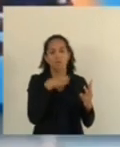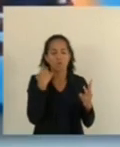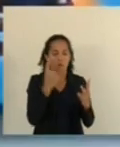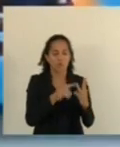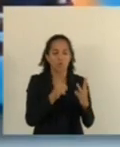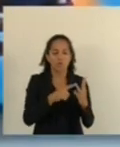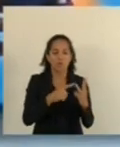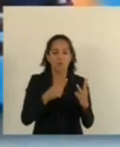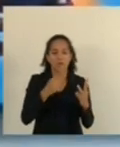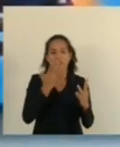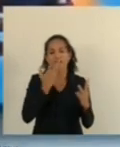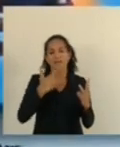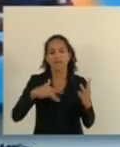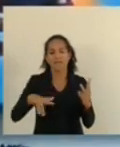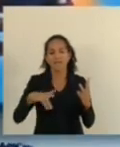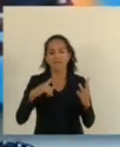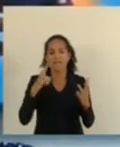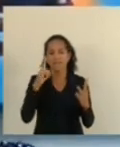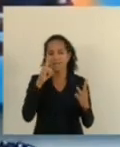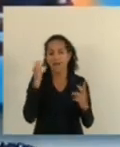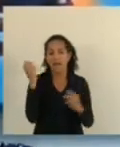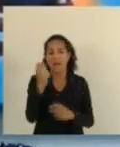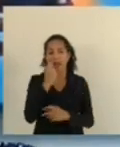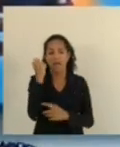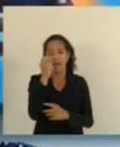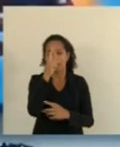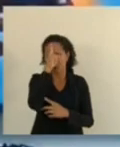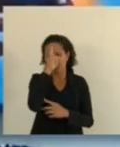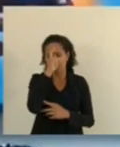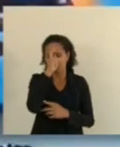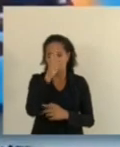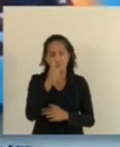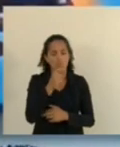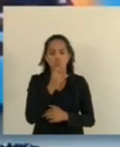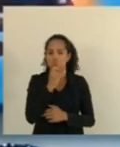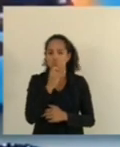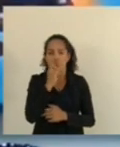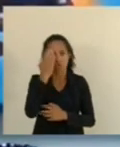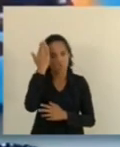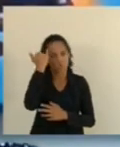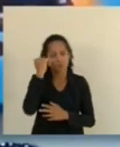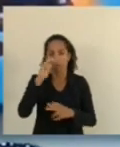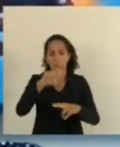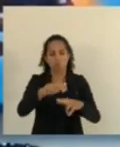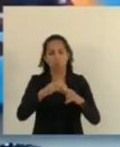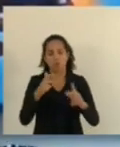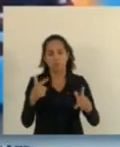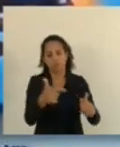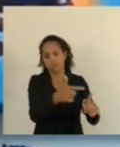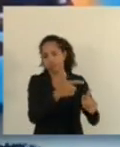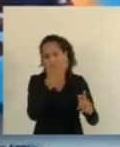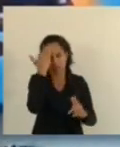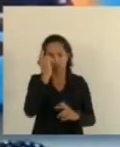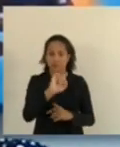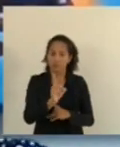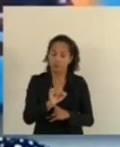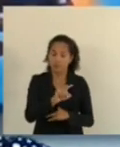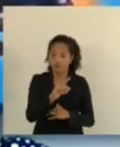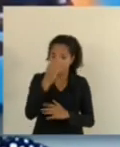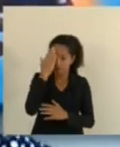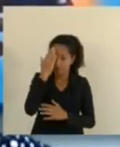hospital, também não foi informada a motivação para este crime. Para vocês terem ideia,